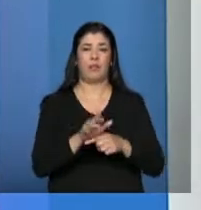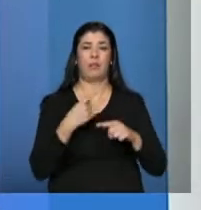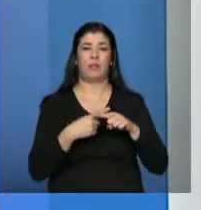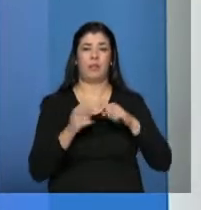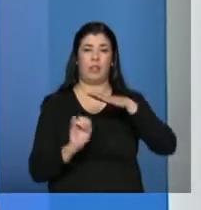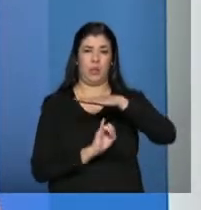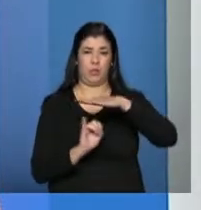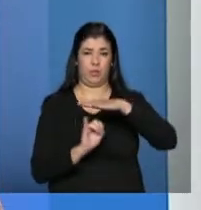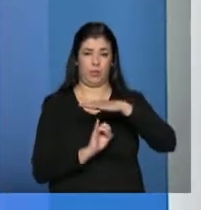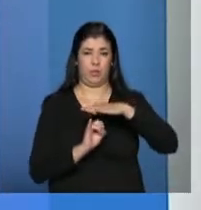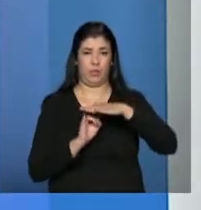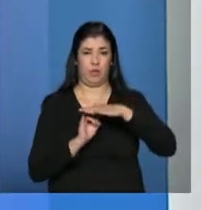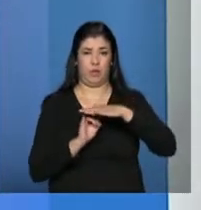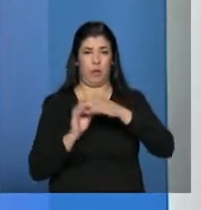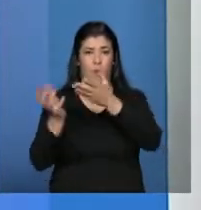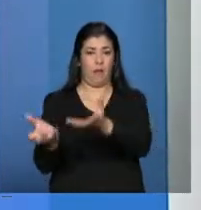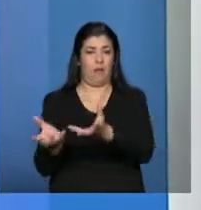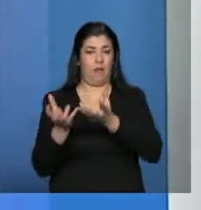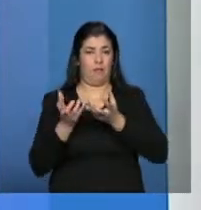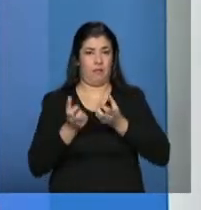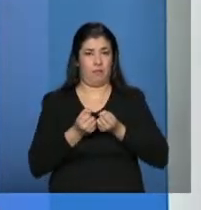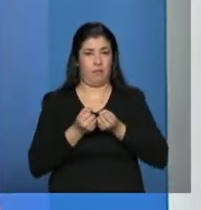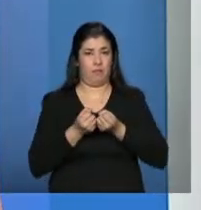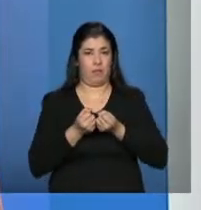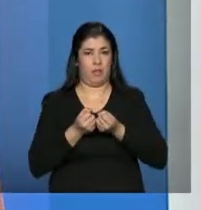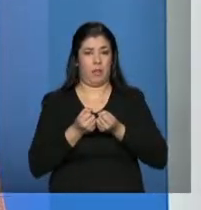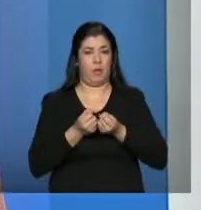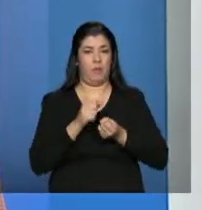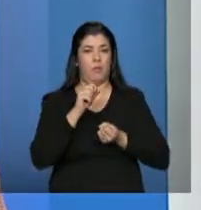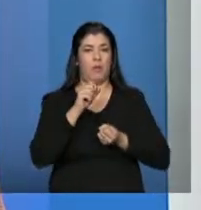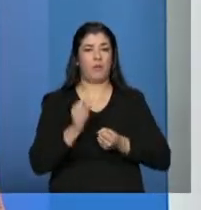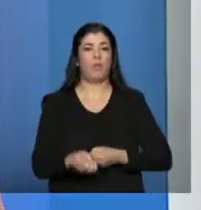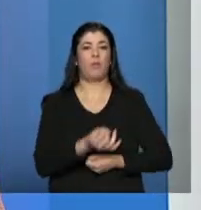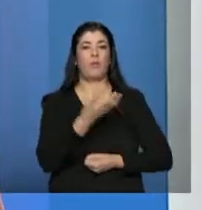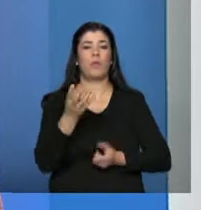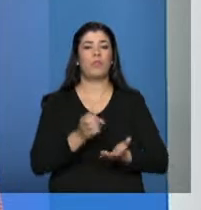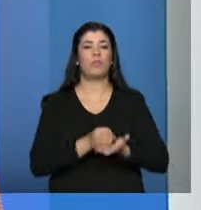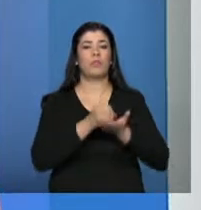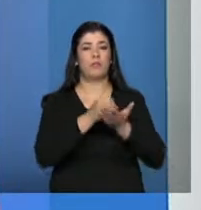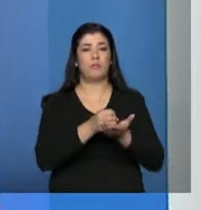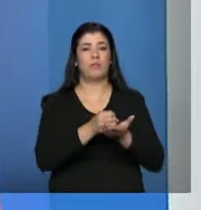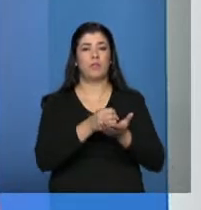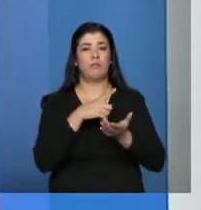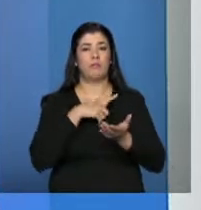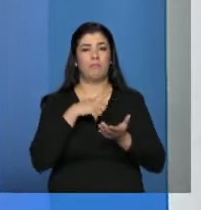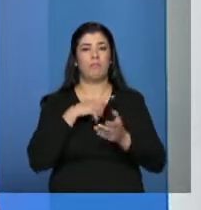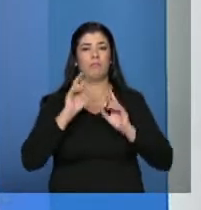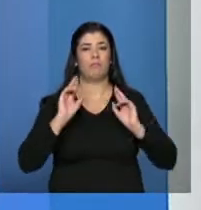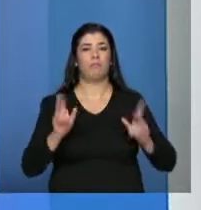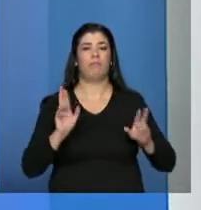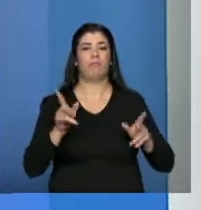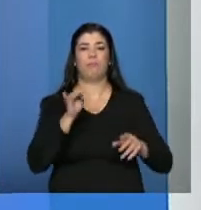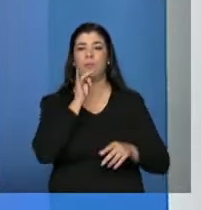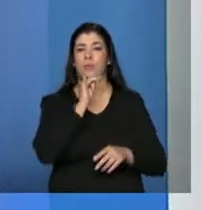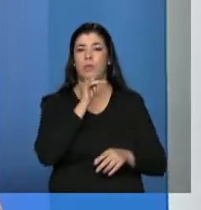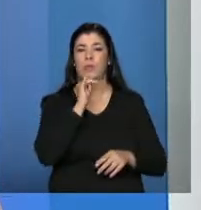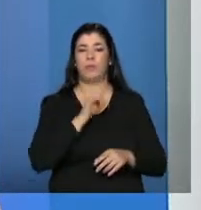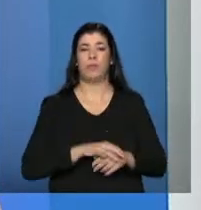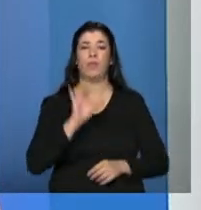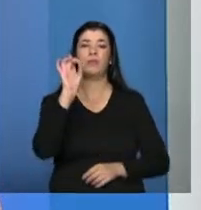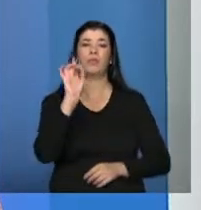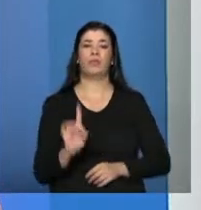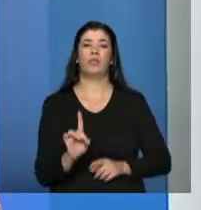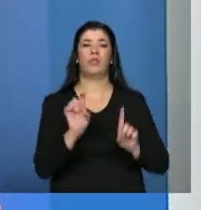delegação para executar e oferecer um serviço que tem natureza pública. Isso faz uma diferença quando a gente fala de direito